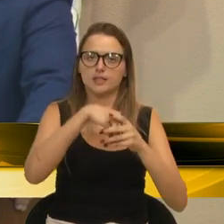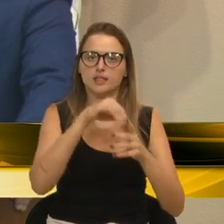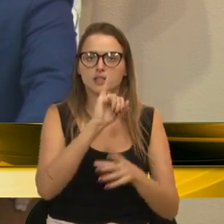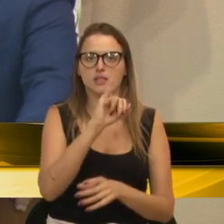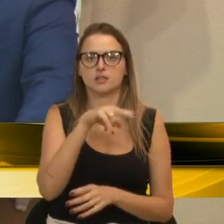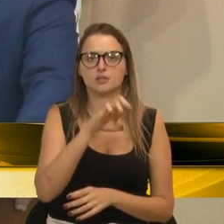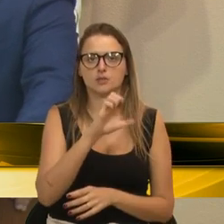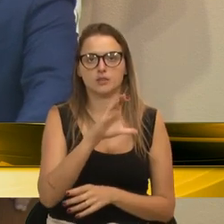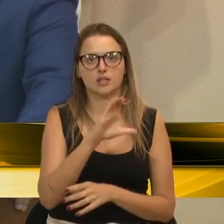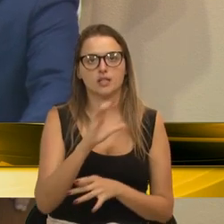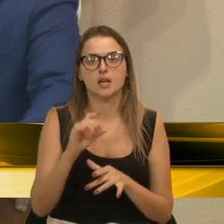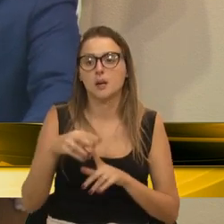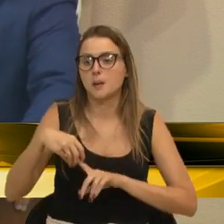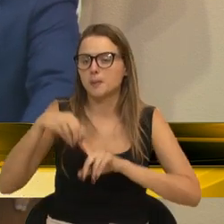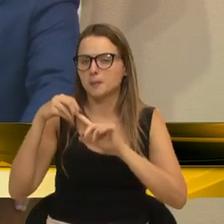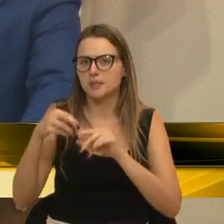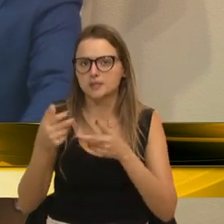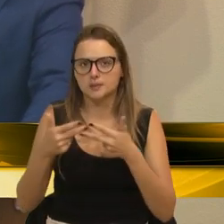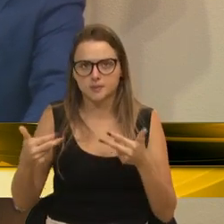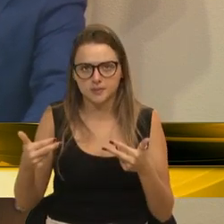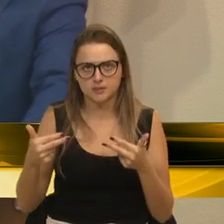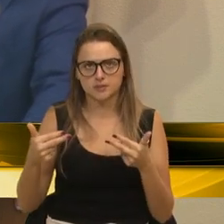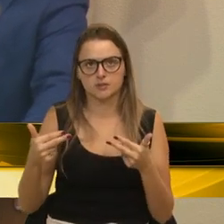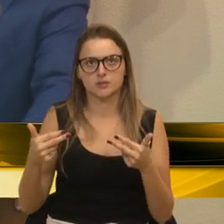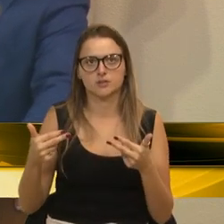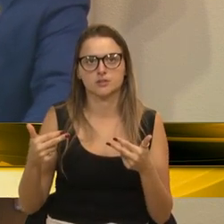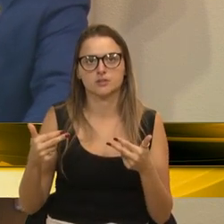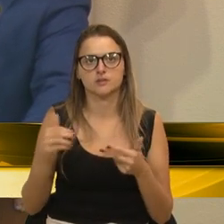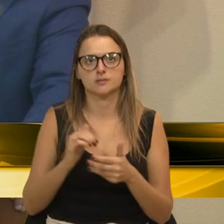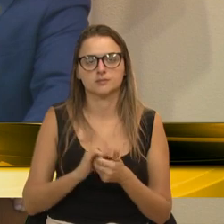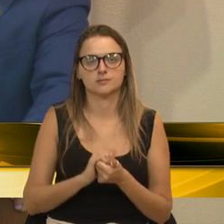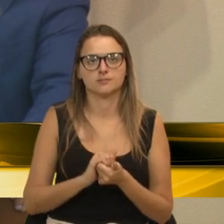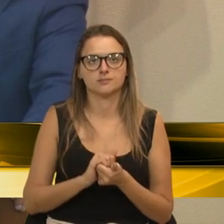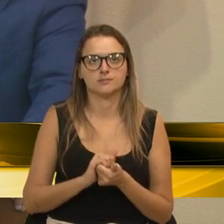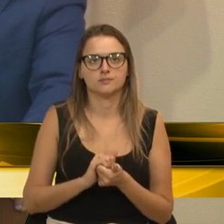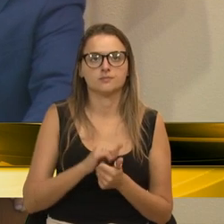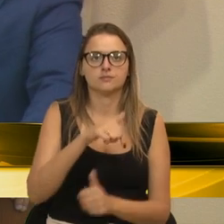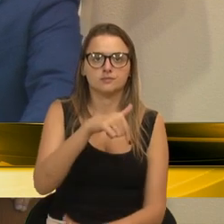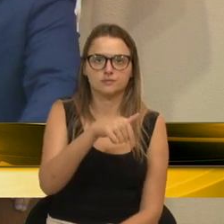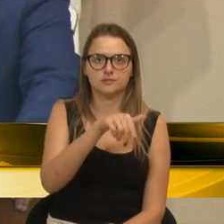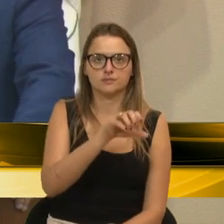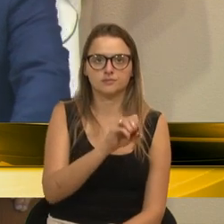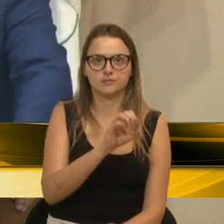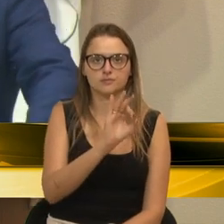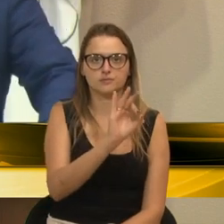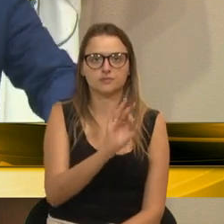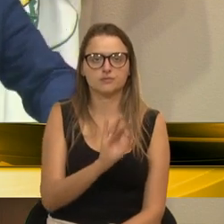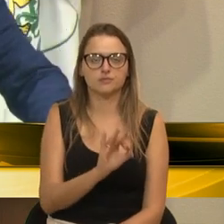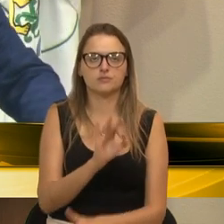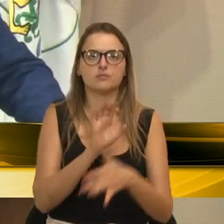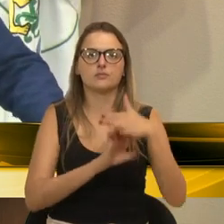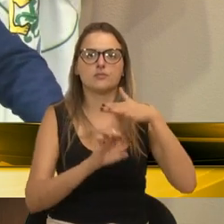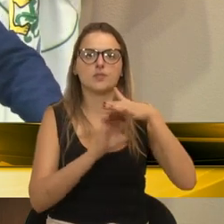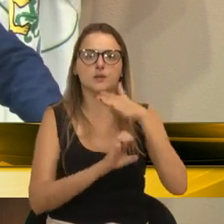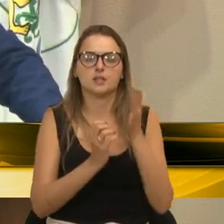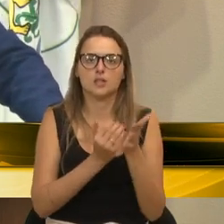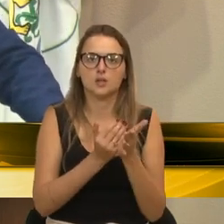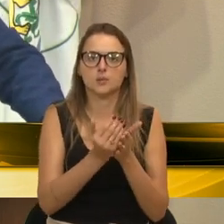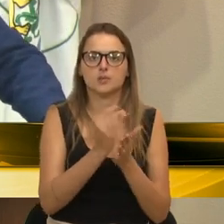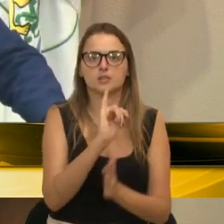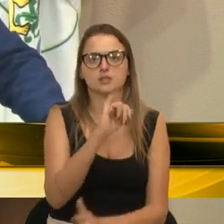principal dado, vereador Filipe, já lhe concedo a parte, é que 70% dessas empresas que ingressaram no INEC